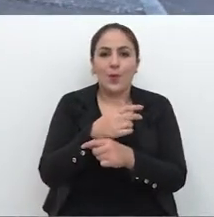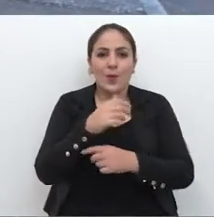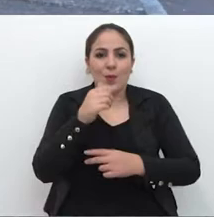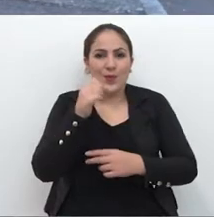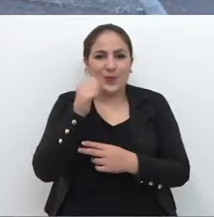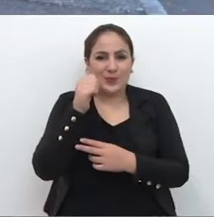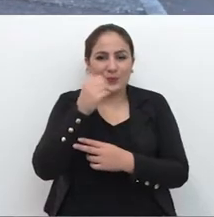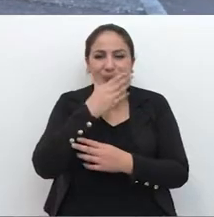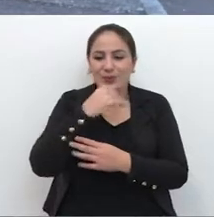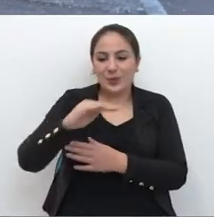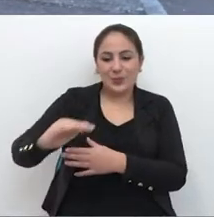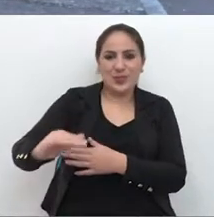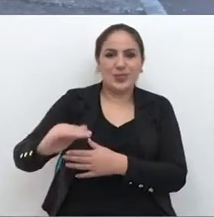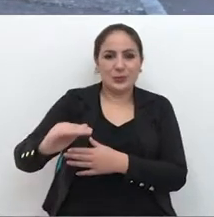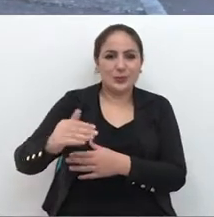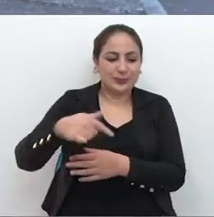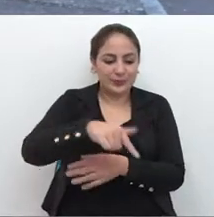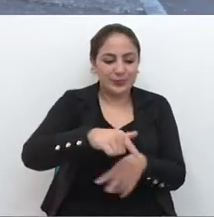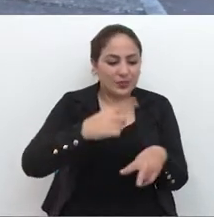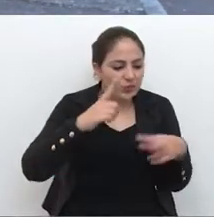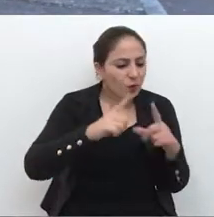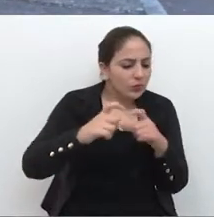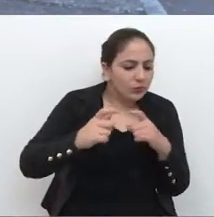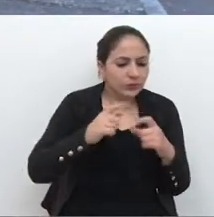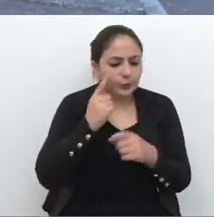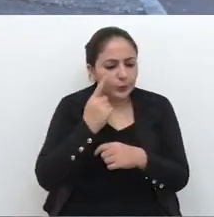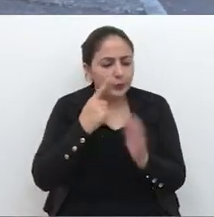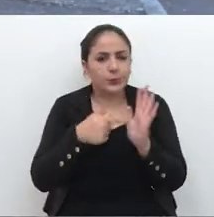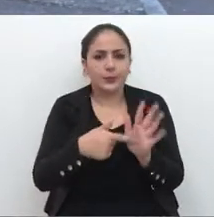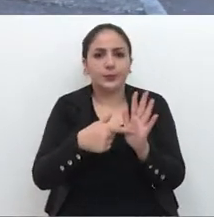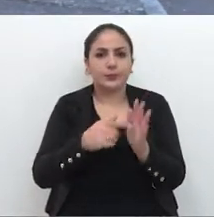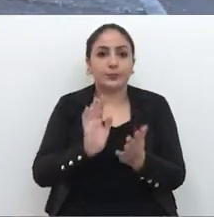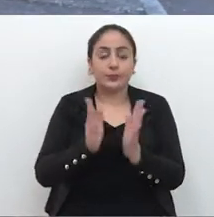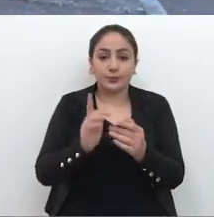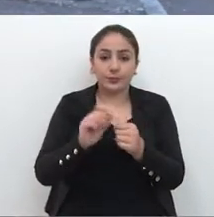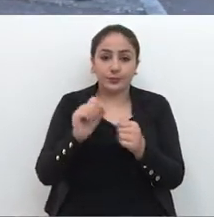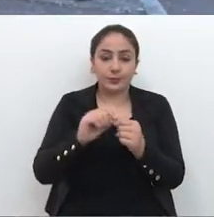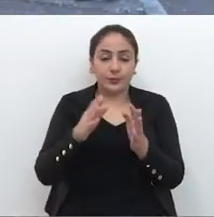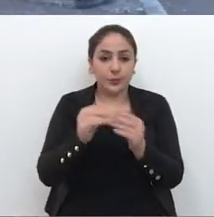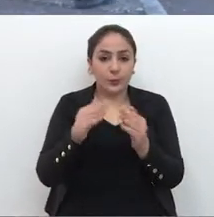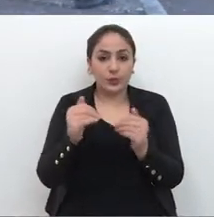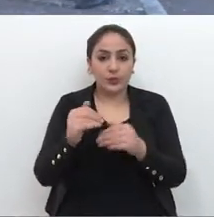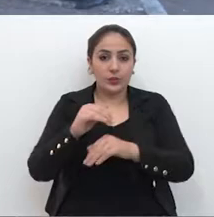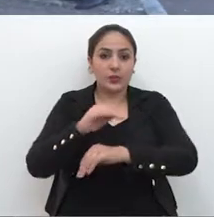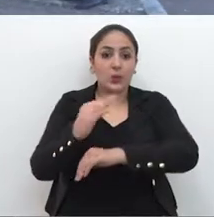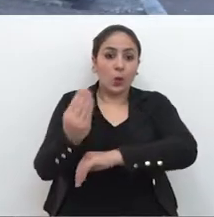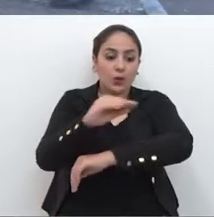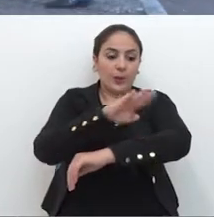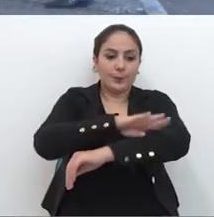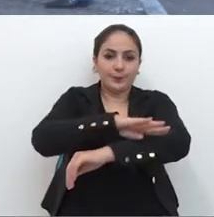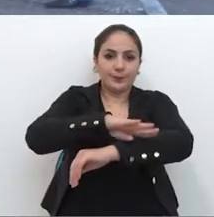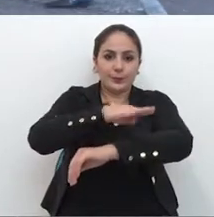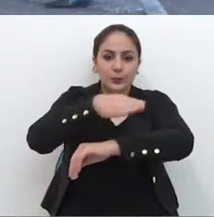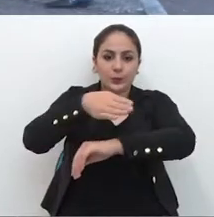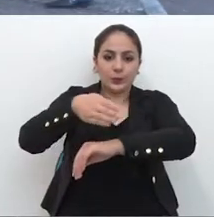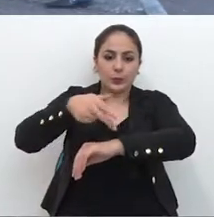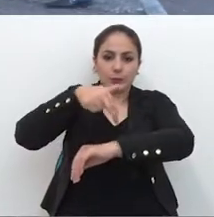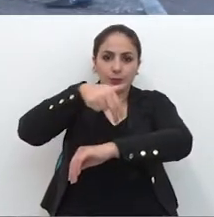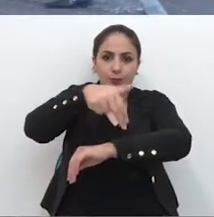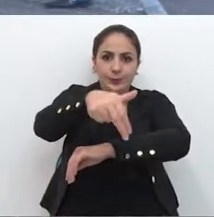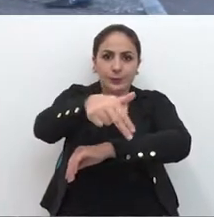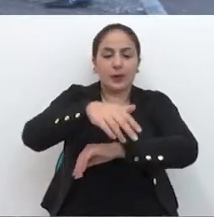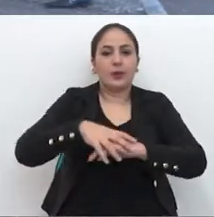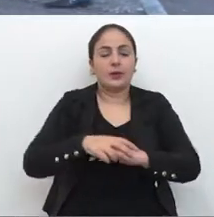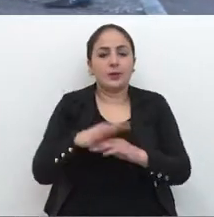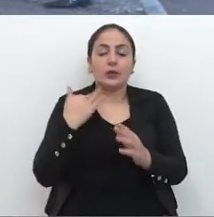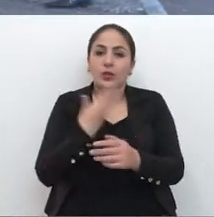gurizinho, a viu, a tirou foto, e a situação é crítica. Então a gente fez pedido de faixa elevada, a gente fez pedido de